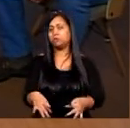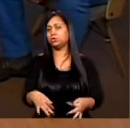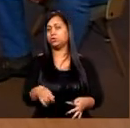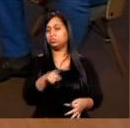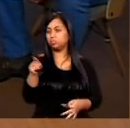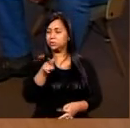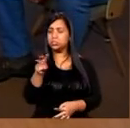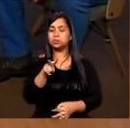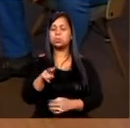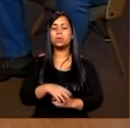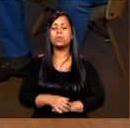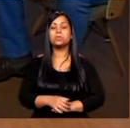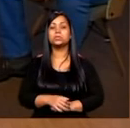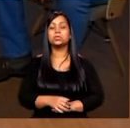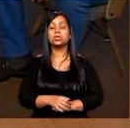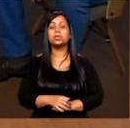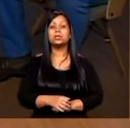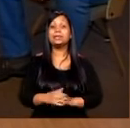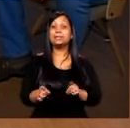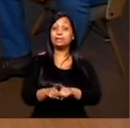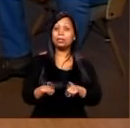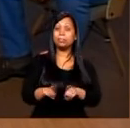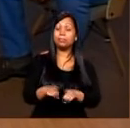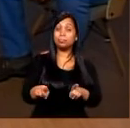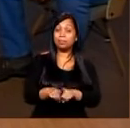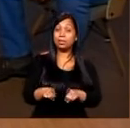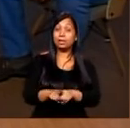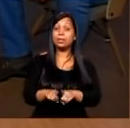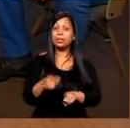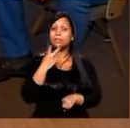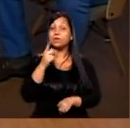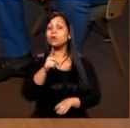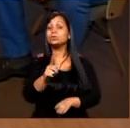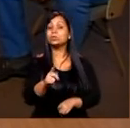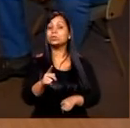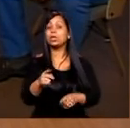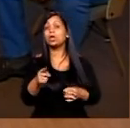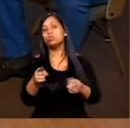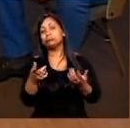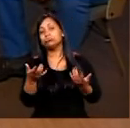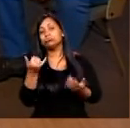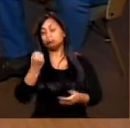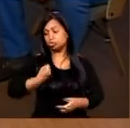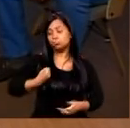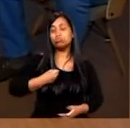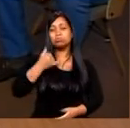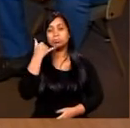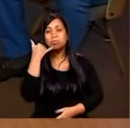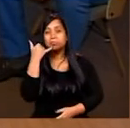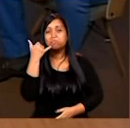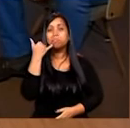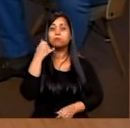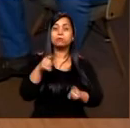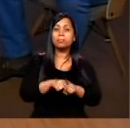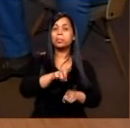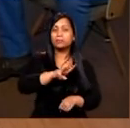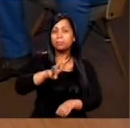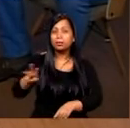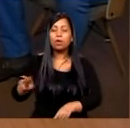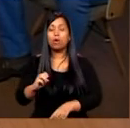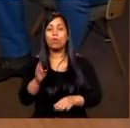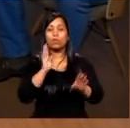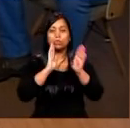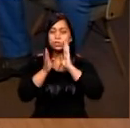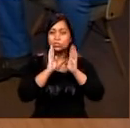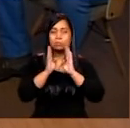você, Nicolas, você, Jéssica, e também me dessem para quem está em casa os contatos, os telefones, não sei se vocês têm site